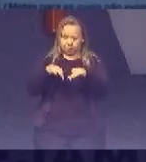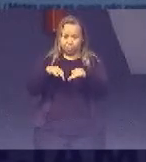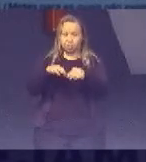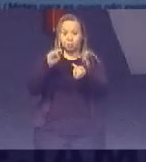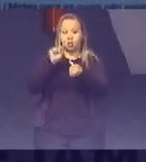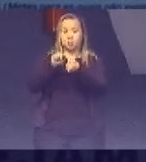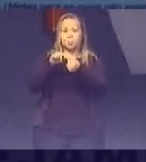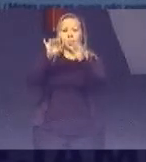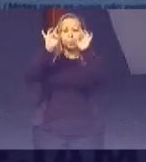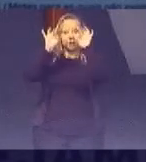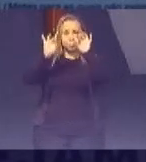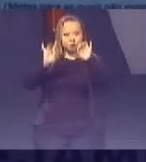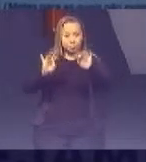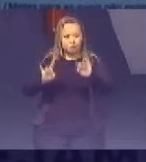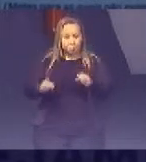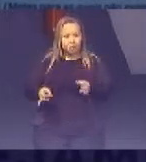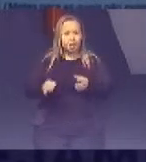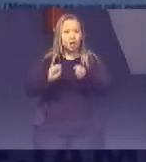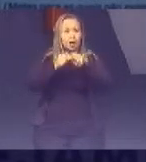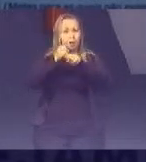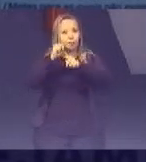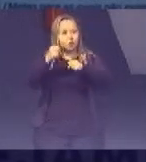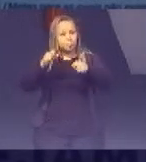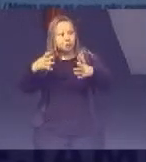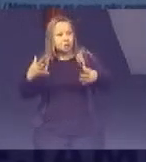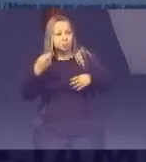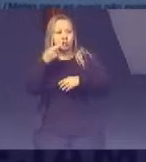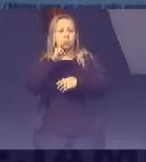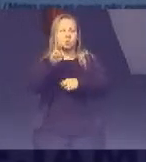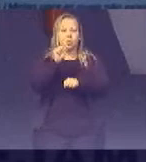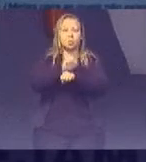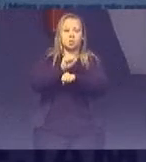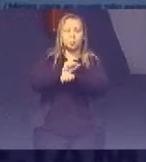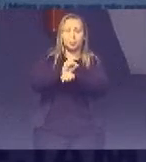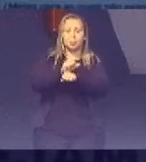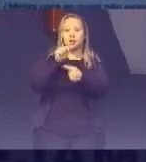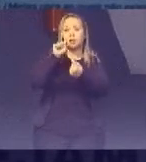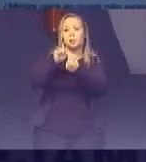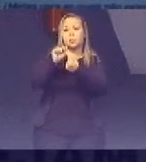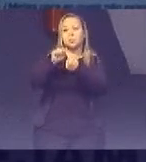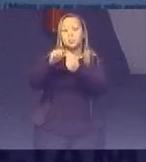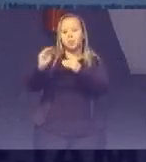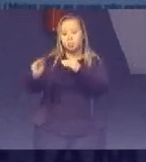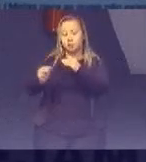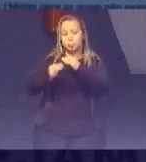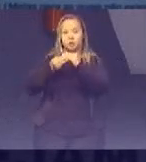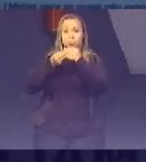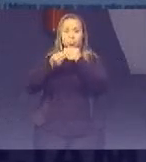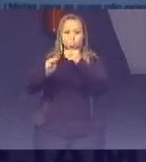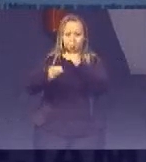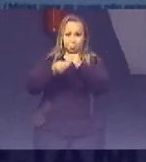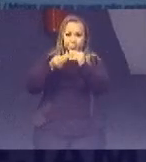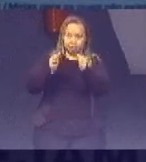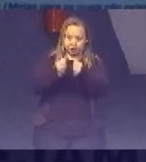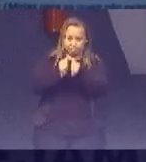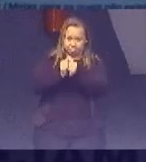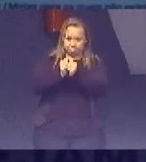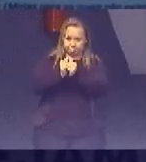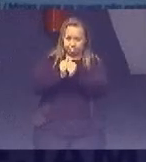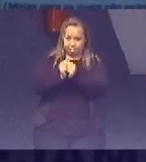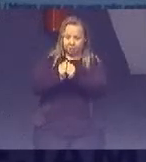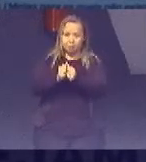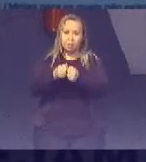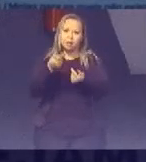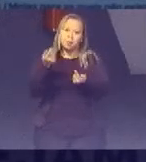Especificar Ou dimensionar Os resultados esperados E as metas De implementação Usando a definição Da